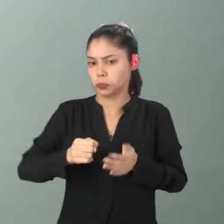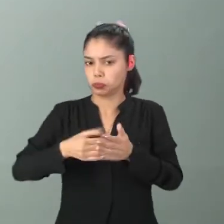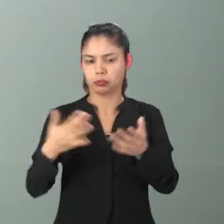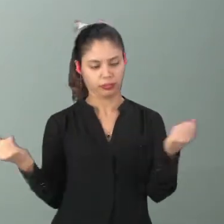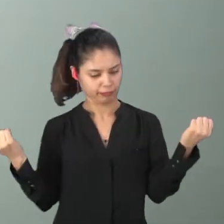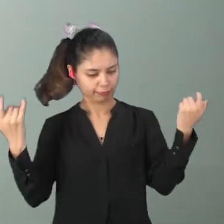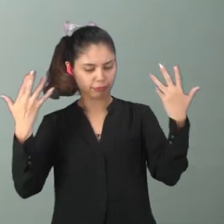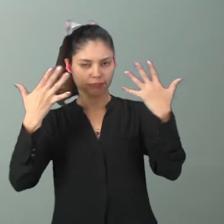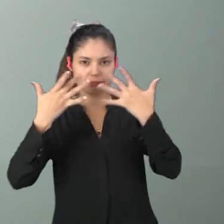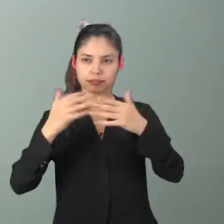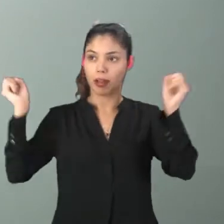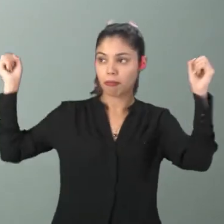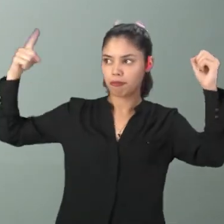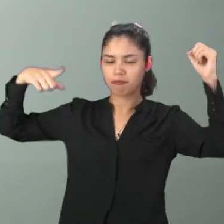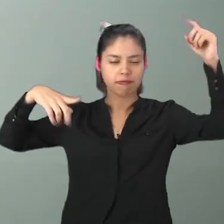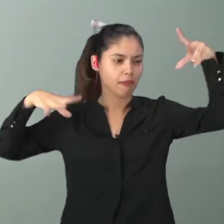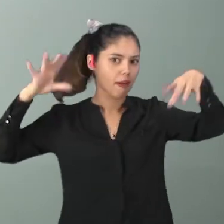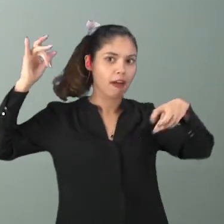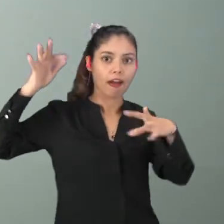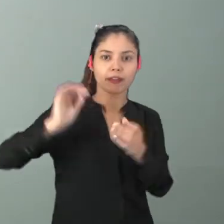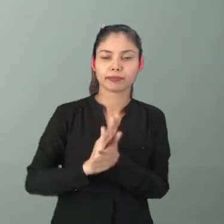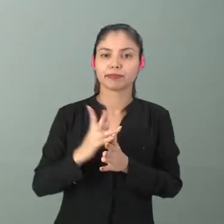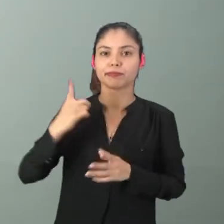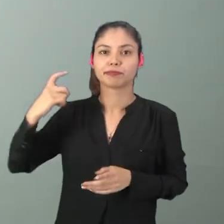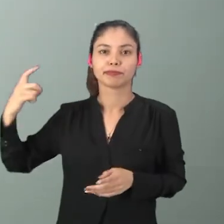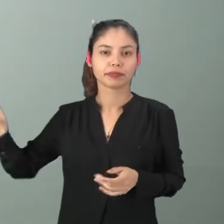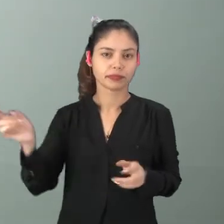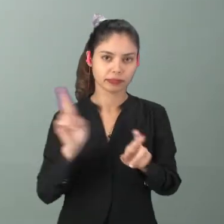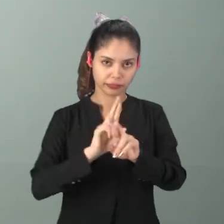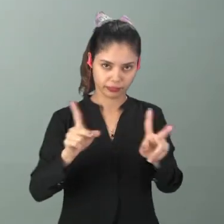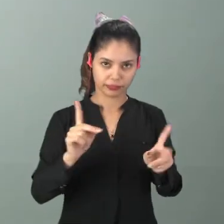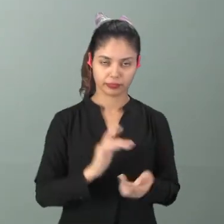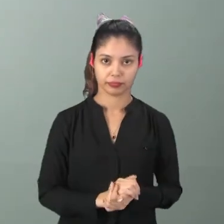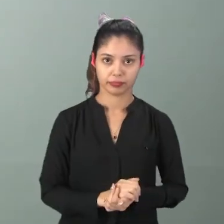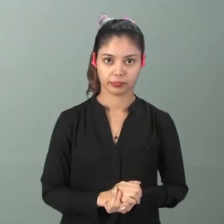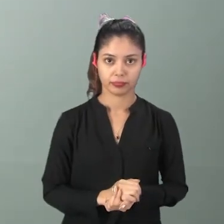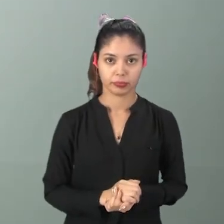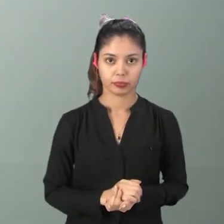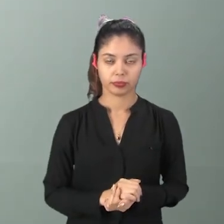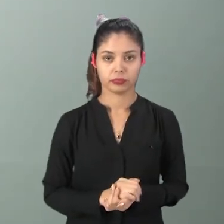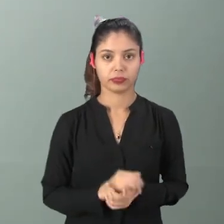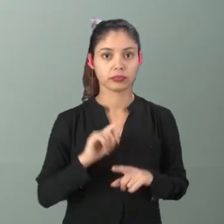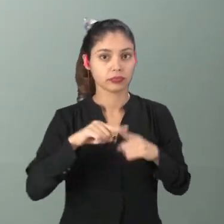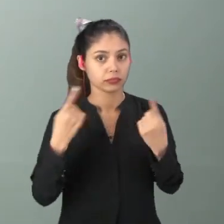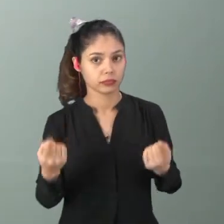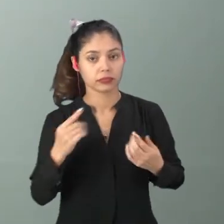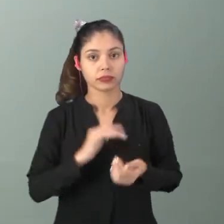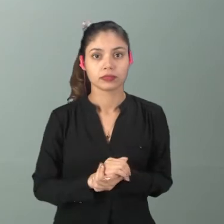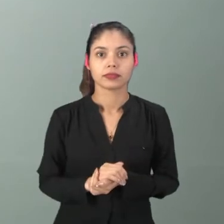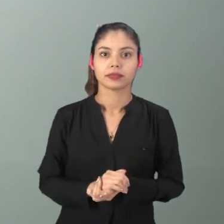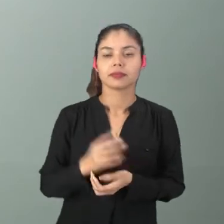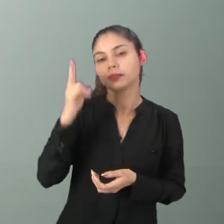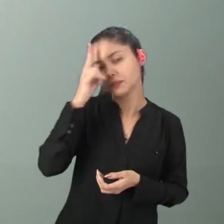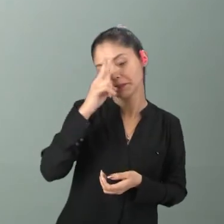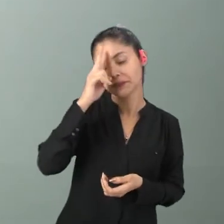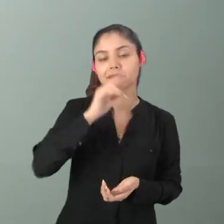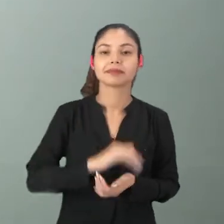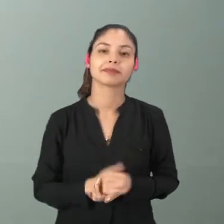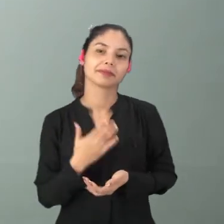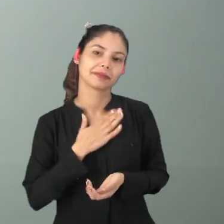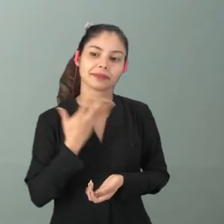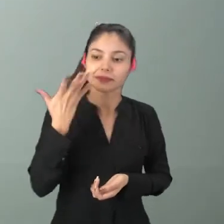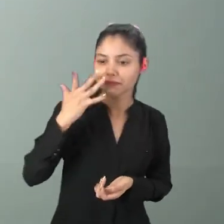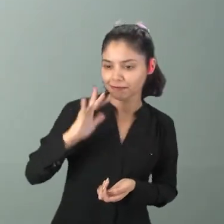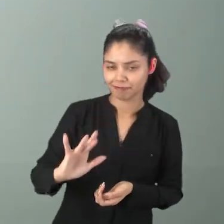elaborações, iluminações, né? Um som mais diferenciado Mas me fez até lembrar do meu